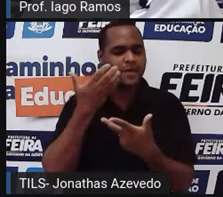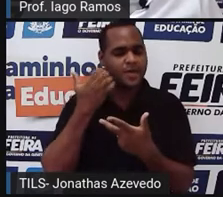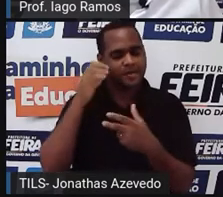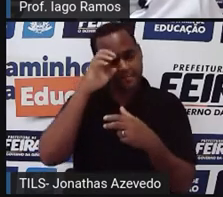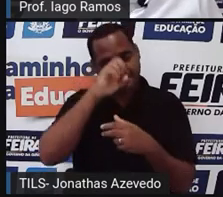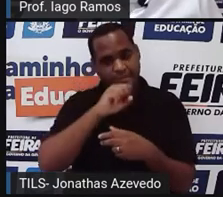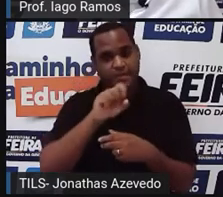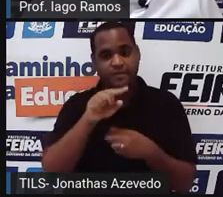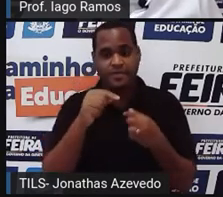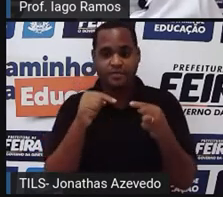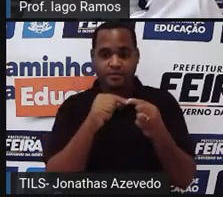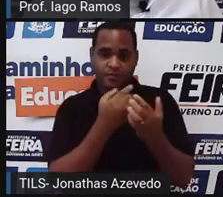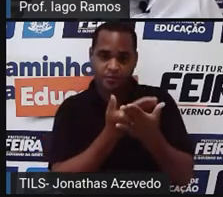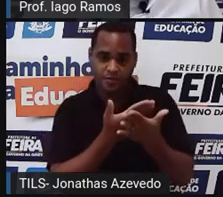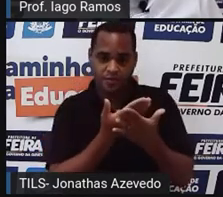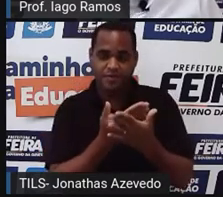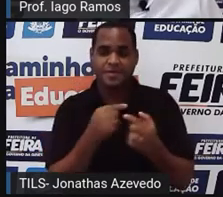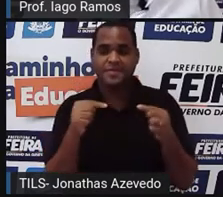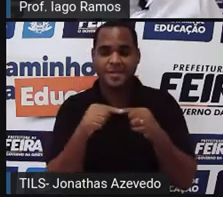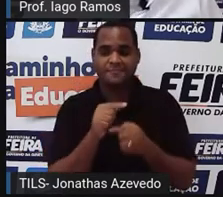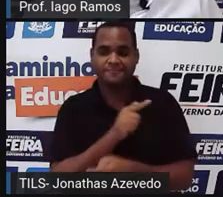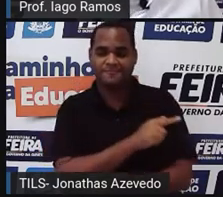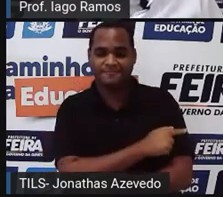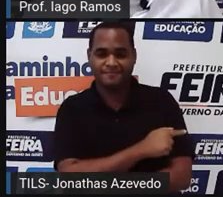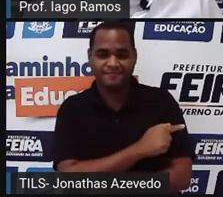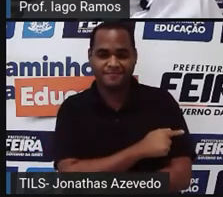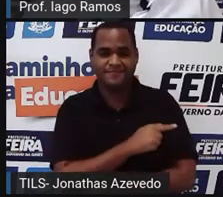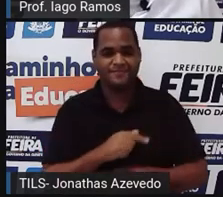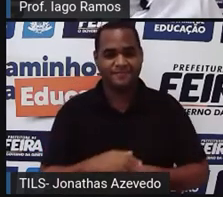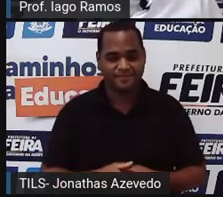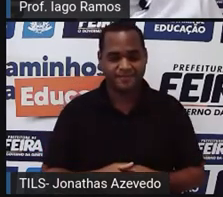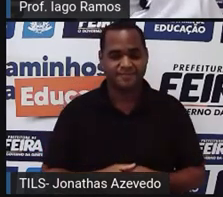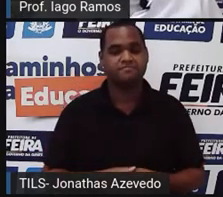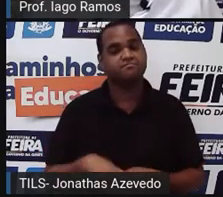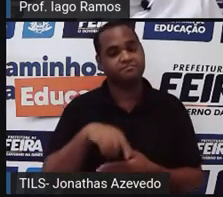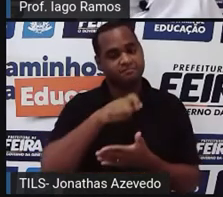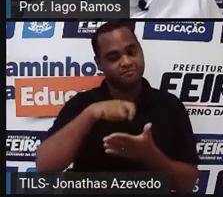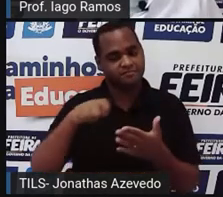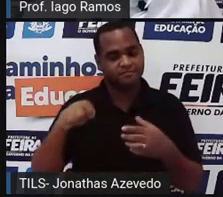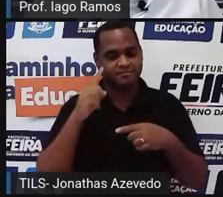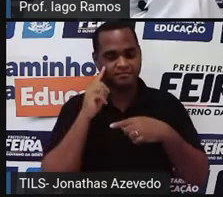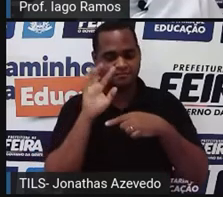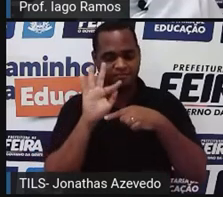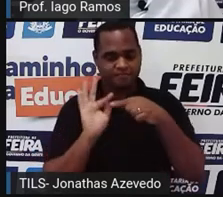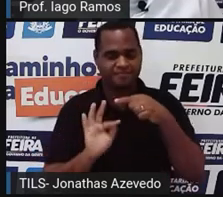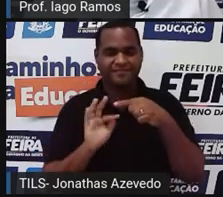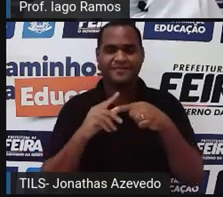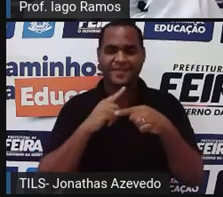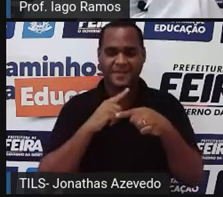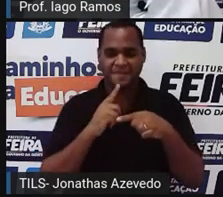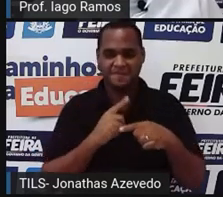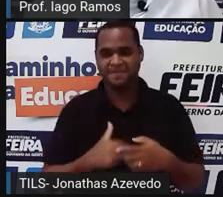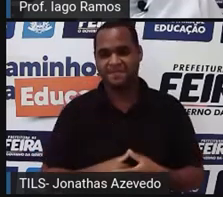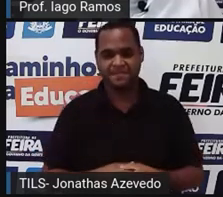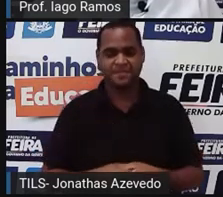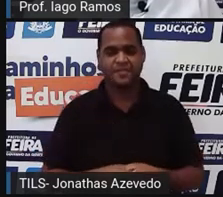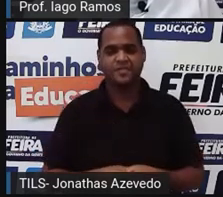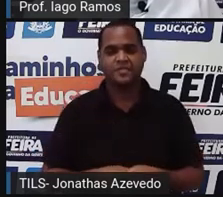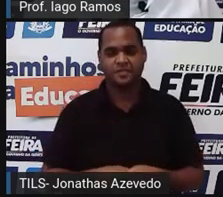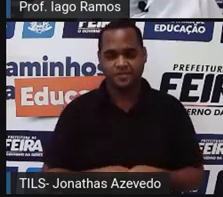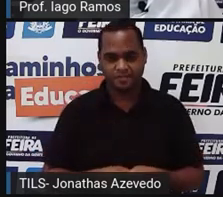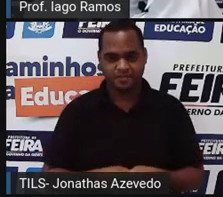estudante, uma estudante do sétimo ano, que é escrever uma fração, né? E aí, ó, na